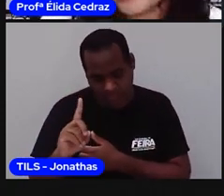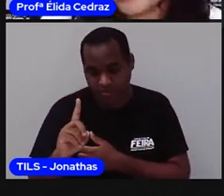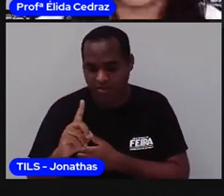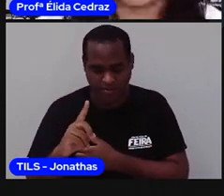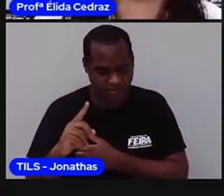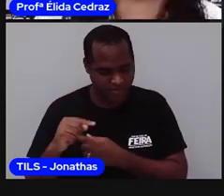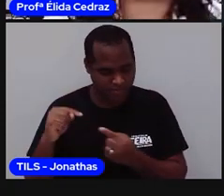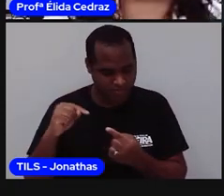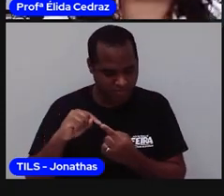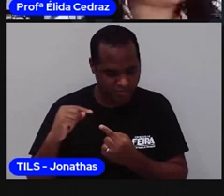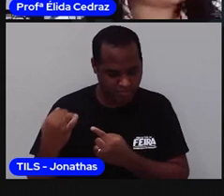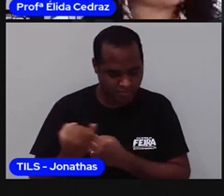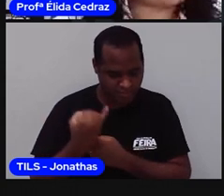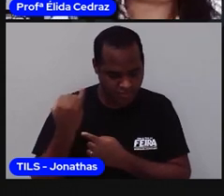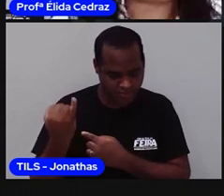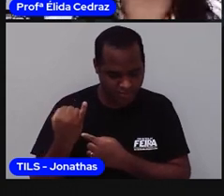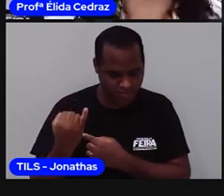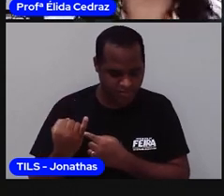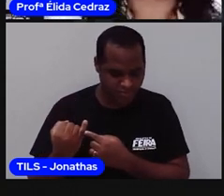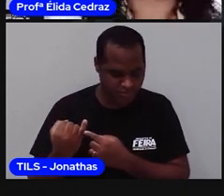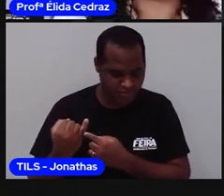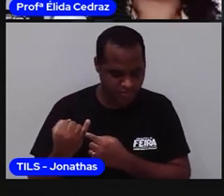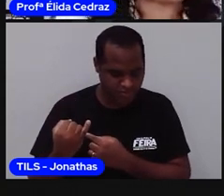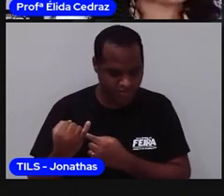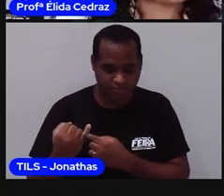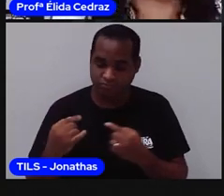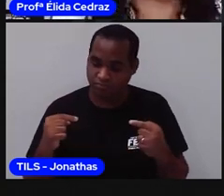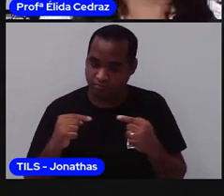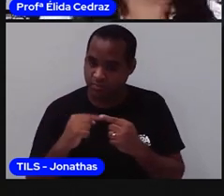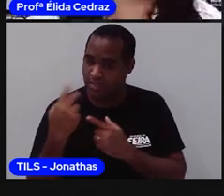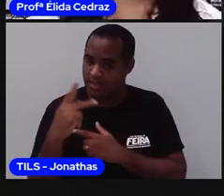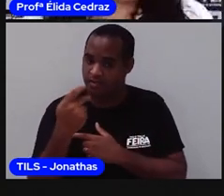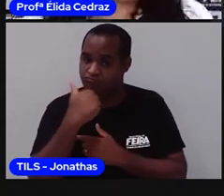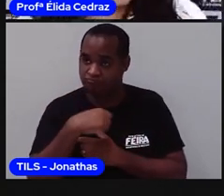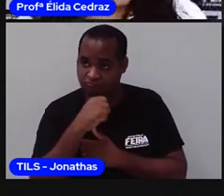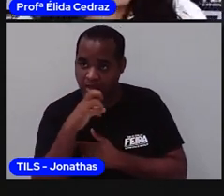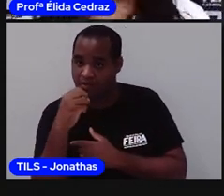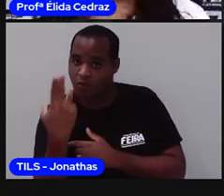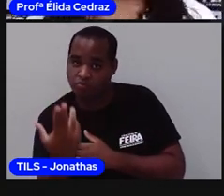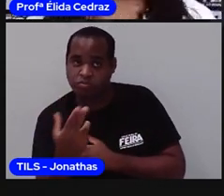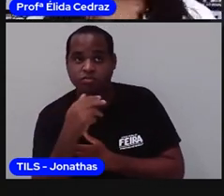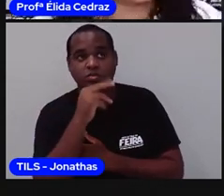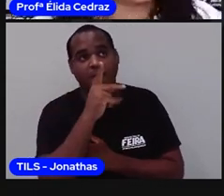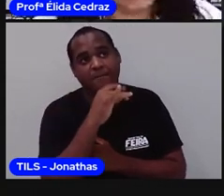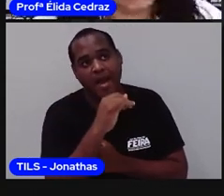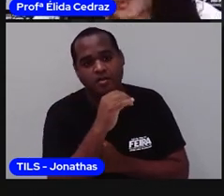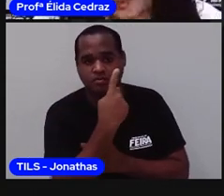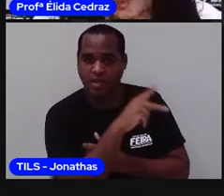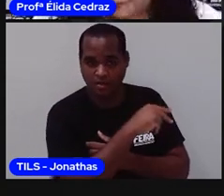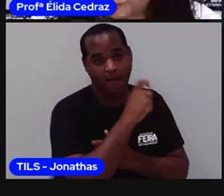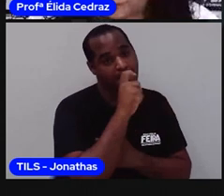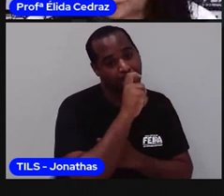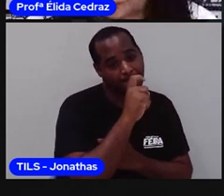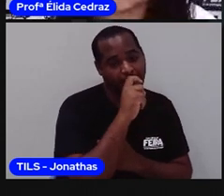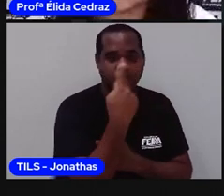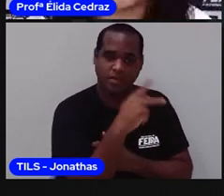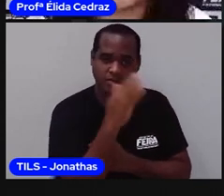esquecer. Materno é do lado da mamãe. E paterno é do lado do papai.